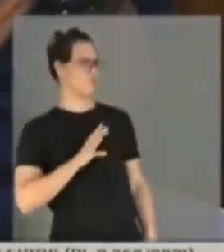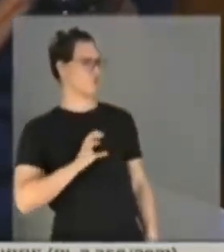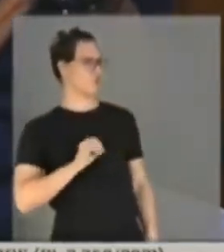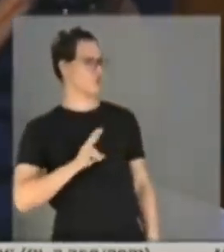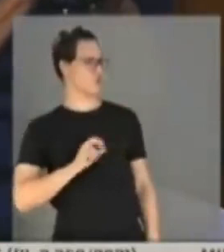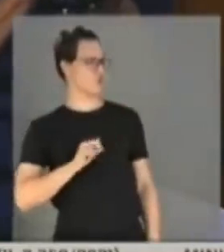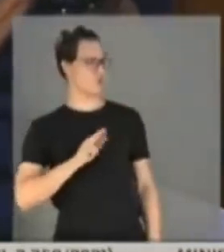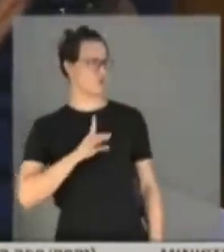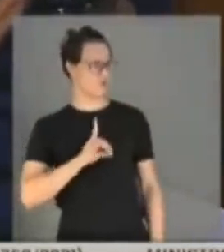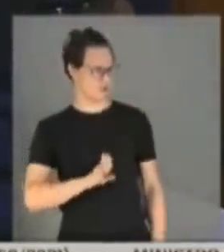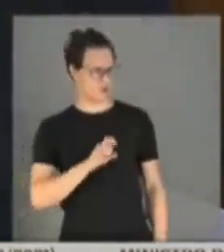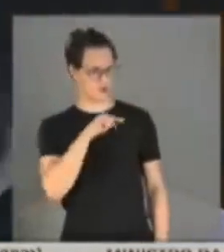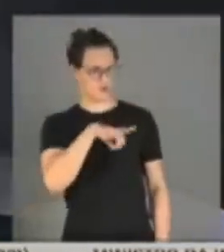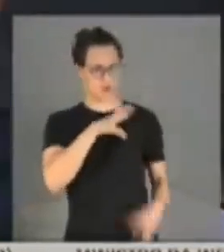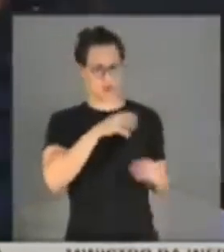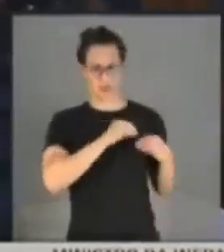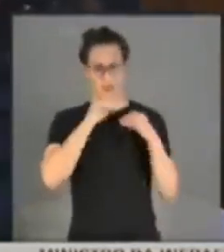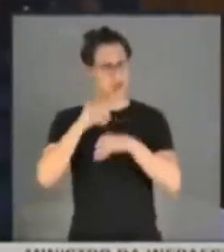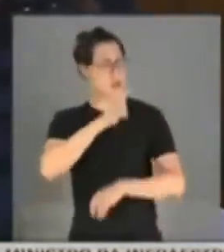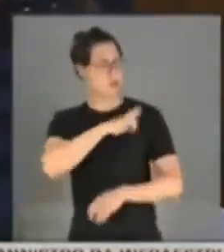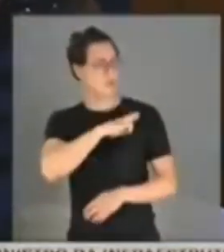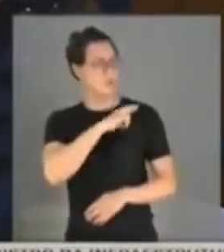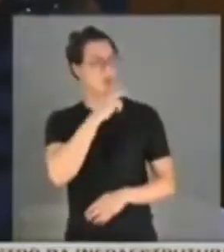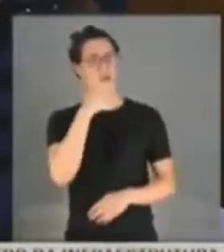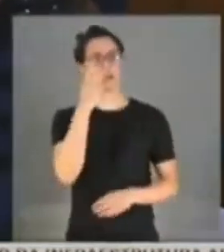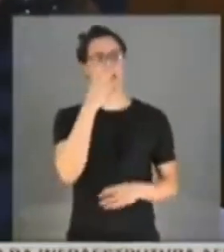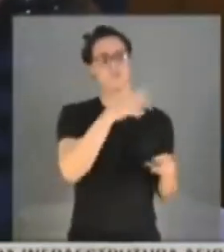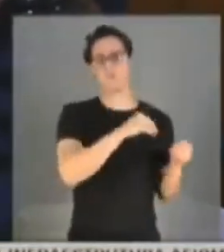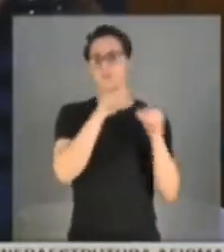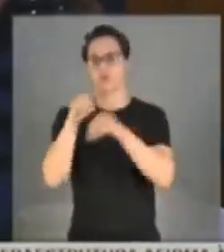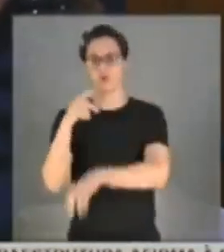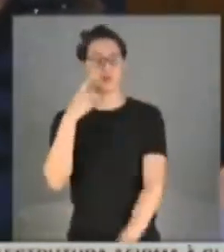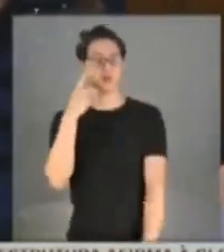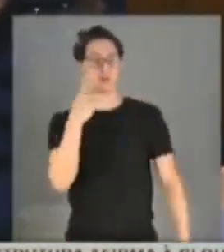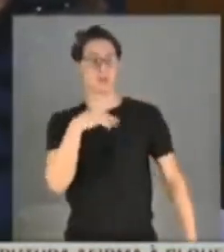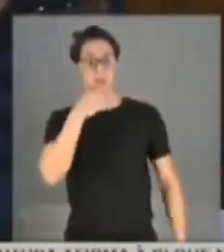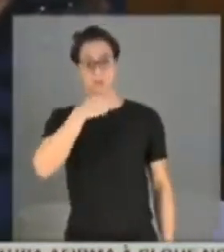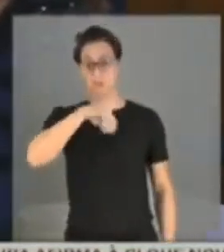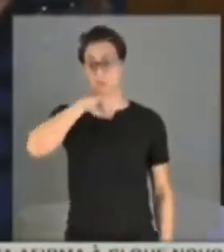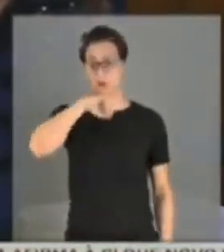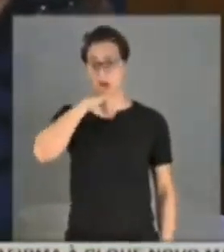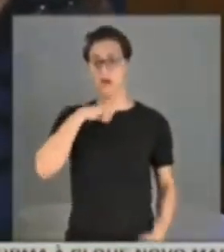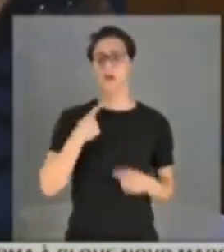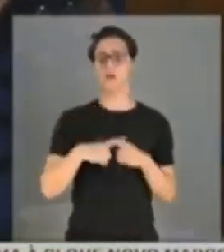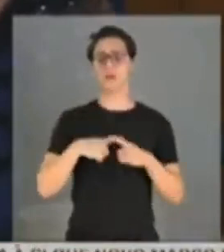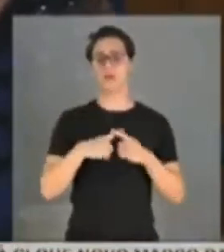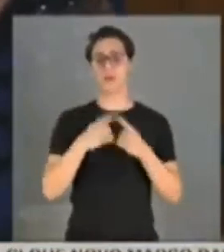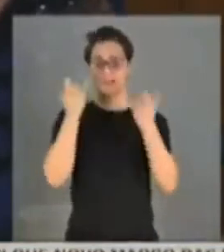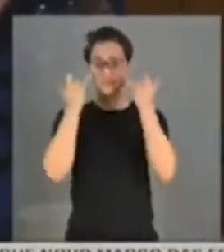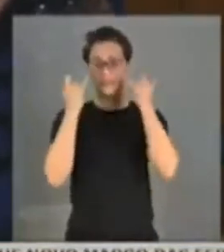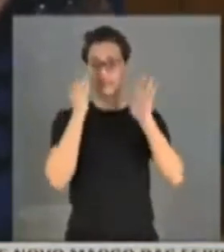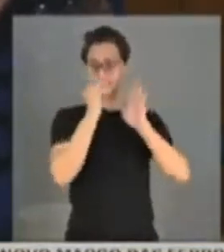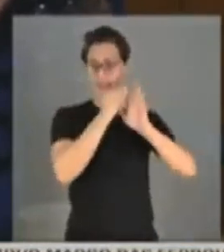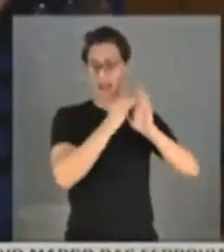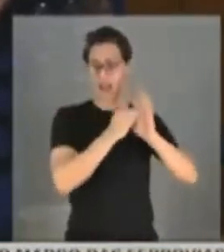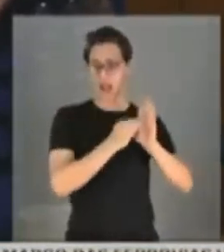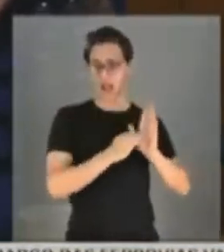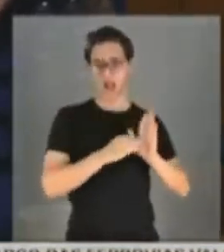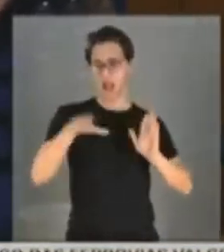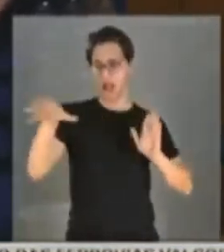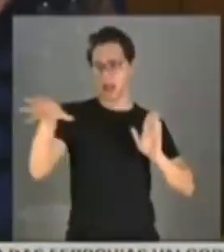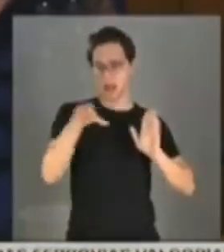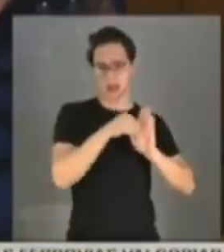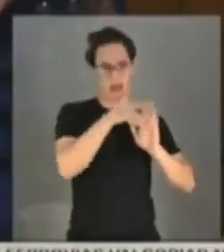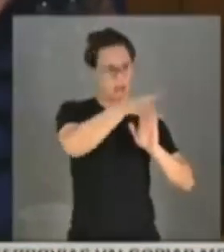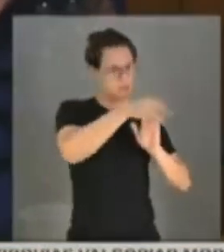senhor está transferindo a responsabilidade que é do senhor por seu pai. Porque os dados que foram ali coletados de forma irresponsável